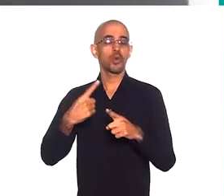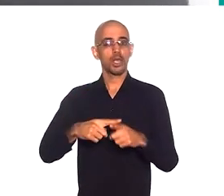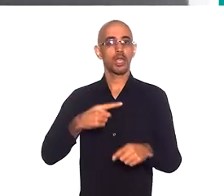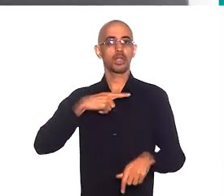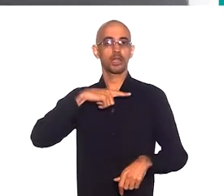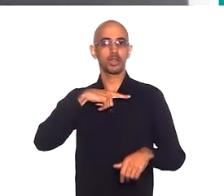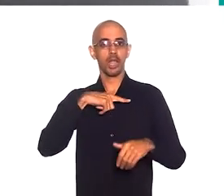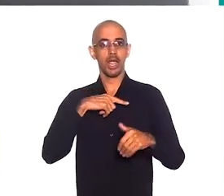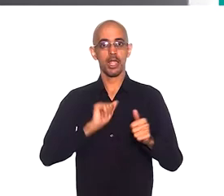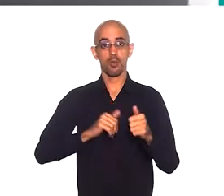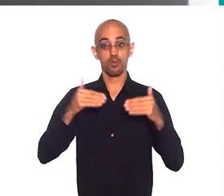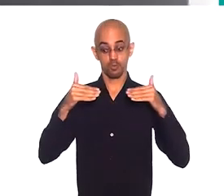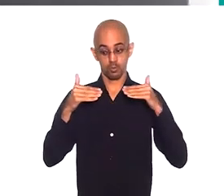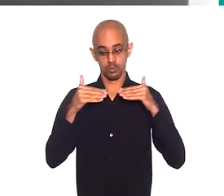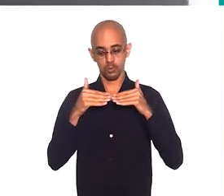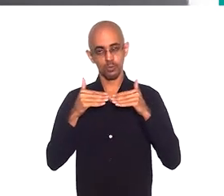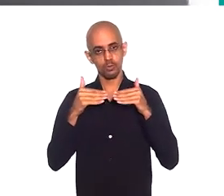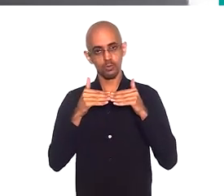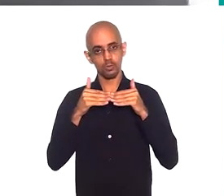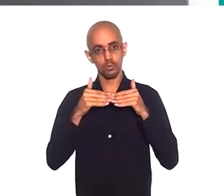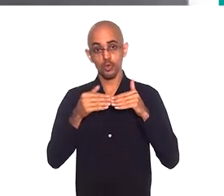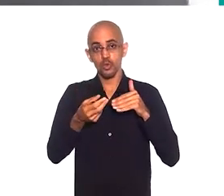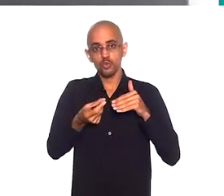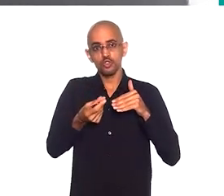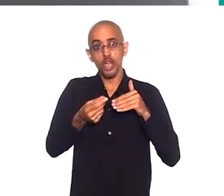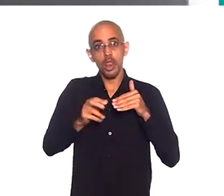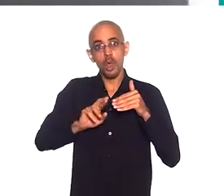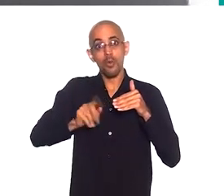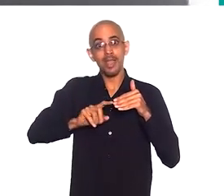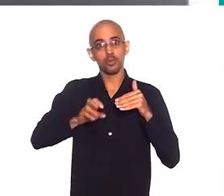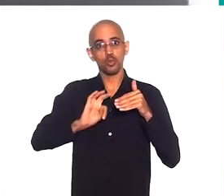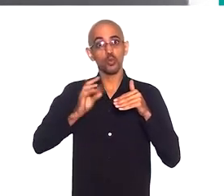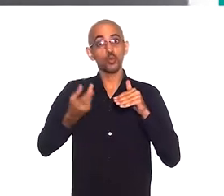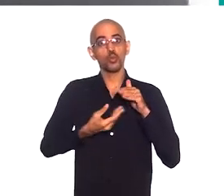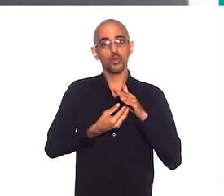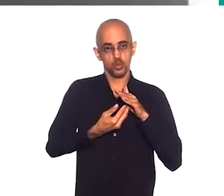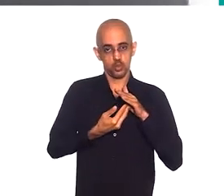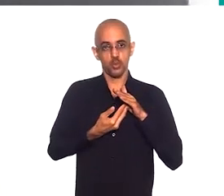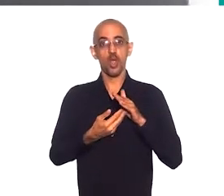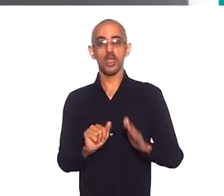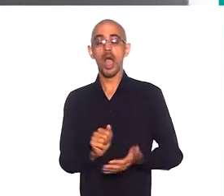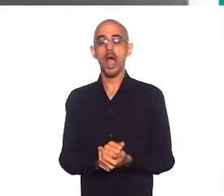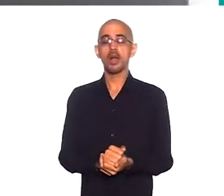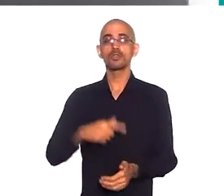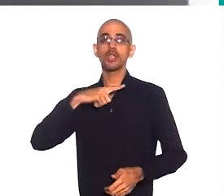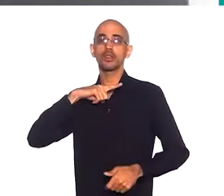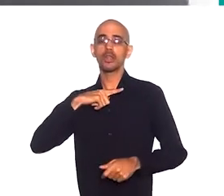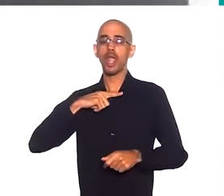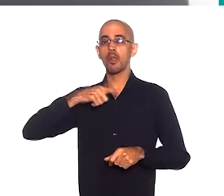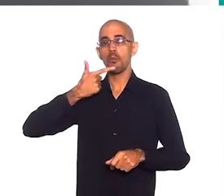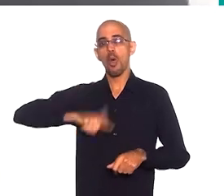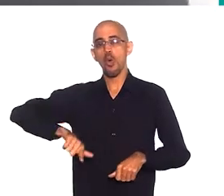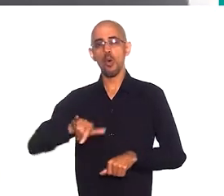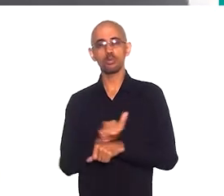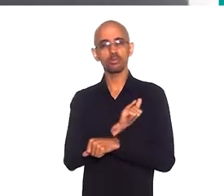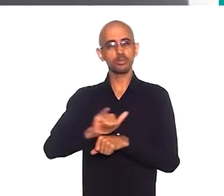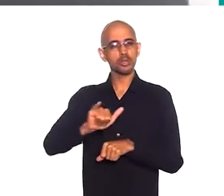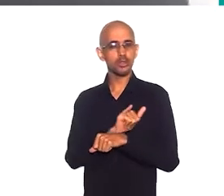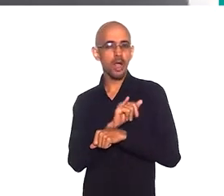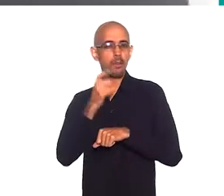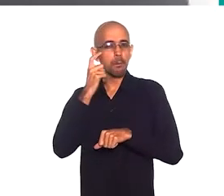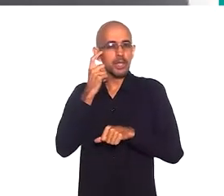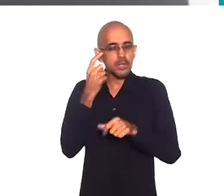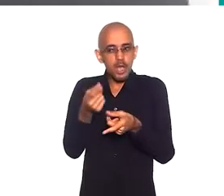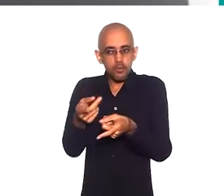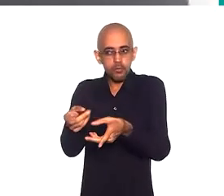entendimento que o dinheiro não é tudo nesse circuito. Você tem um outro jeito de pensar na